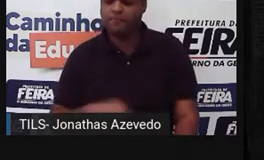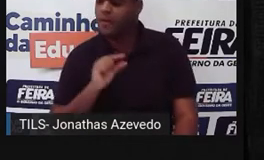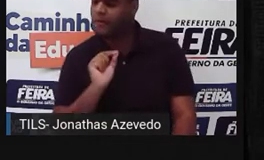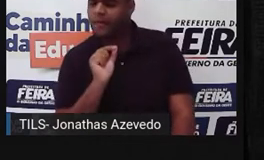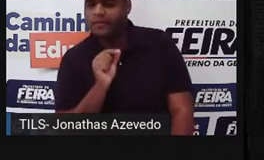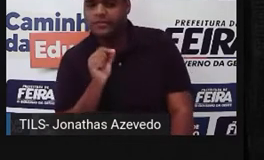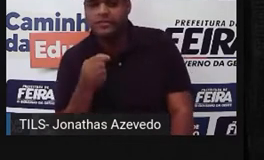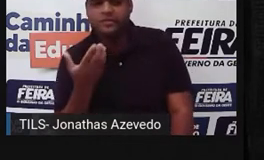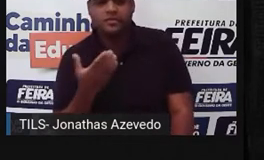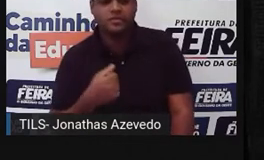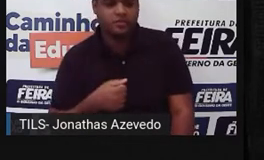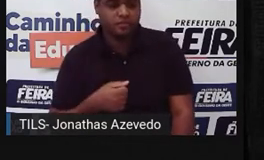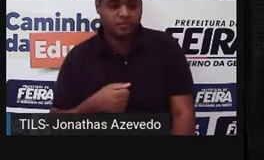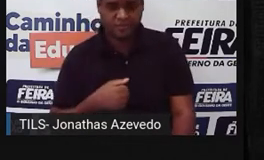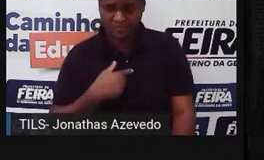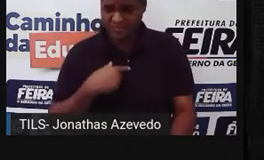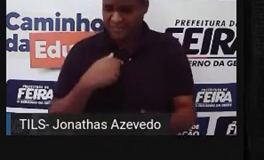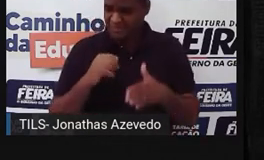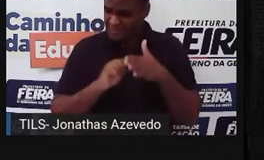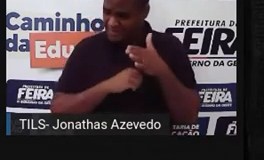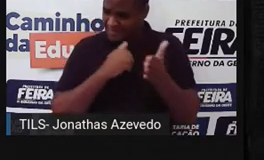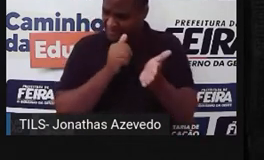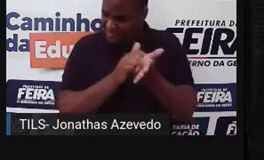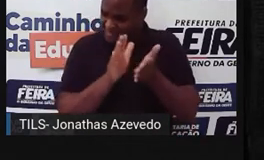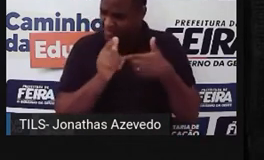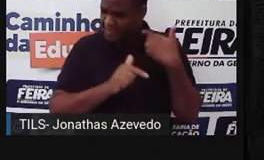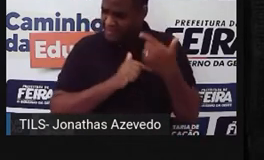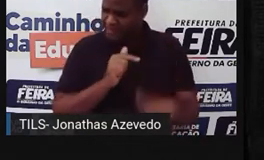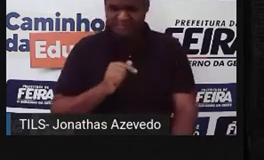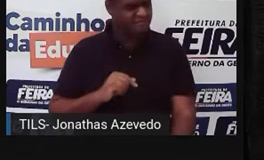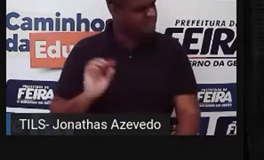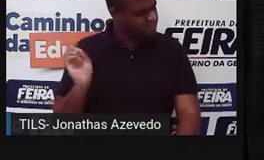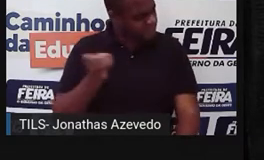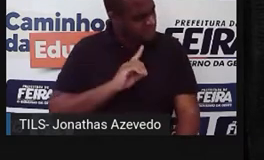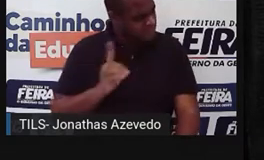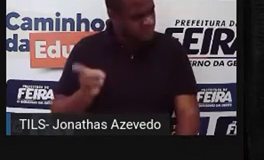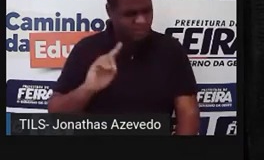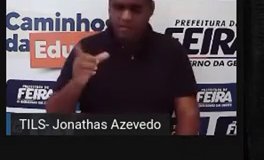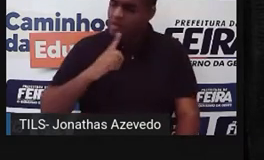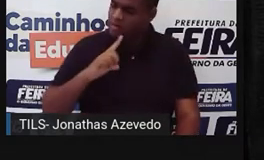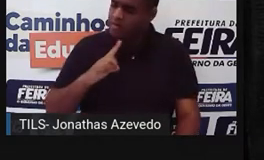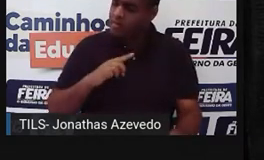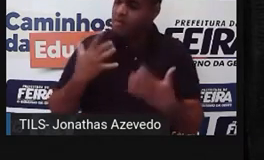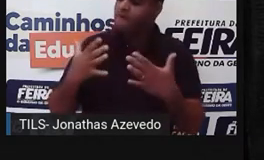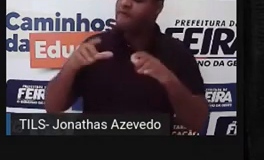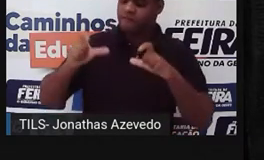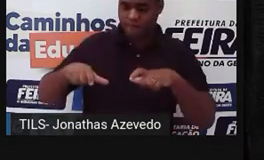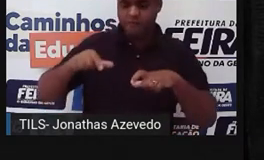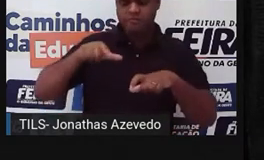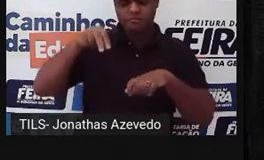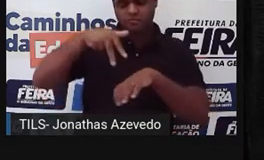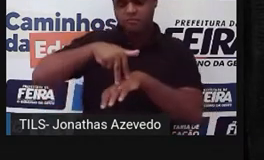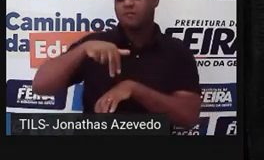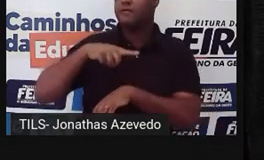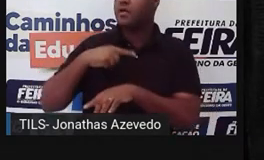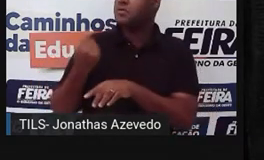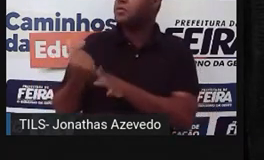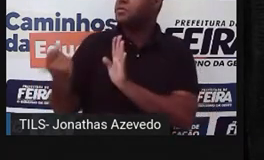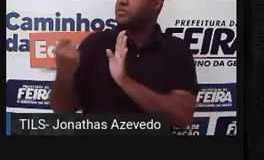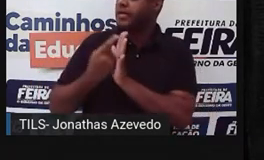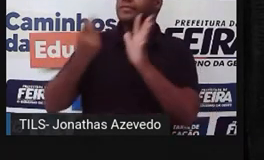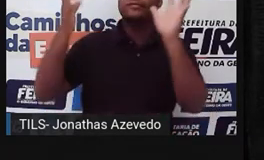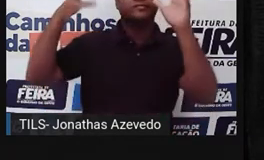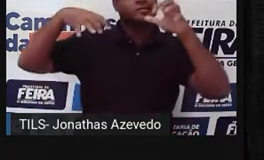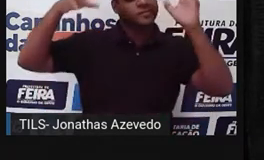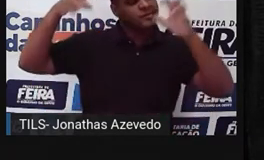faça? Quer perca meu emprego? De jeito nenhum. Vou ficar aqui até você cumprir sua obrigação. Chuvia